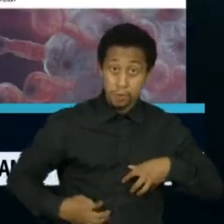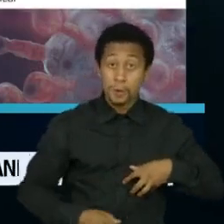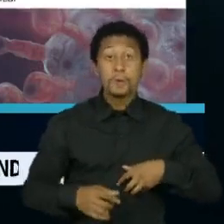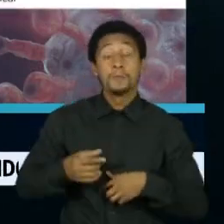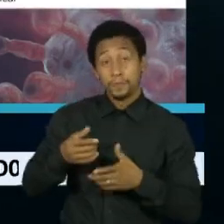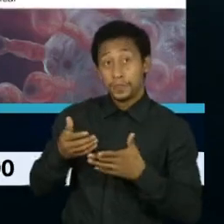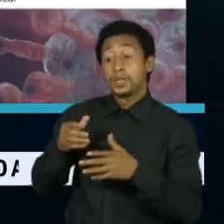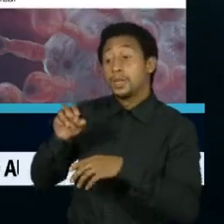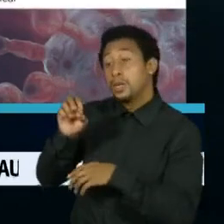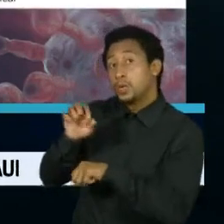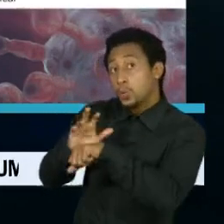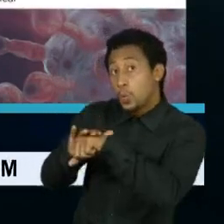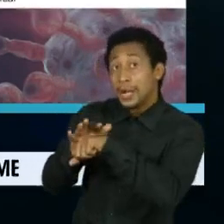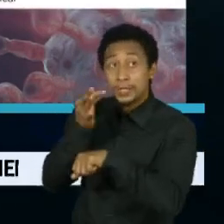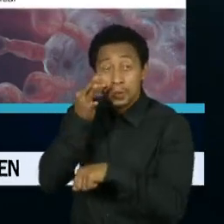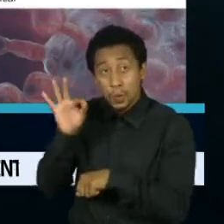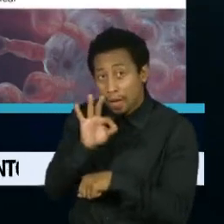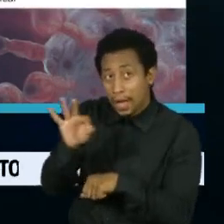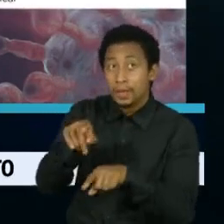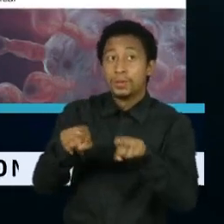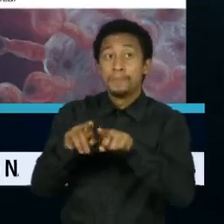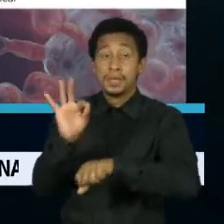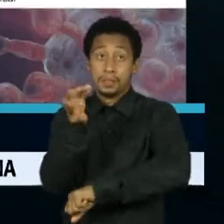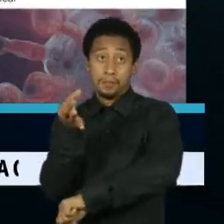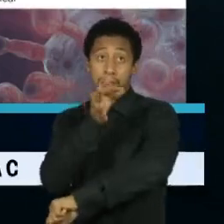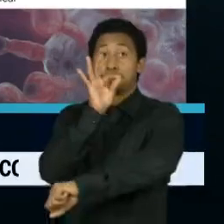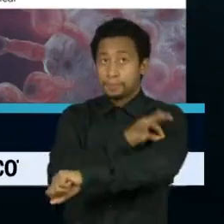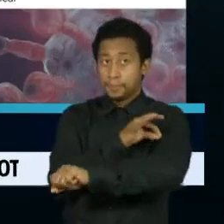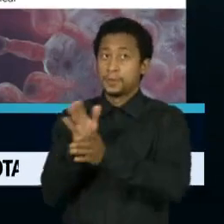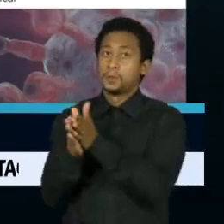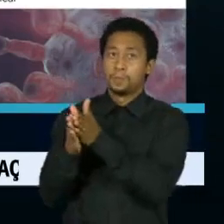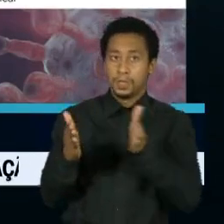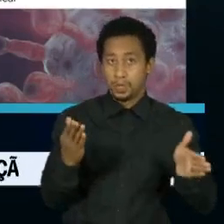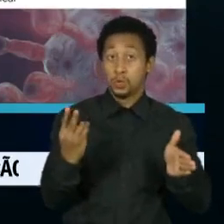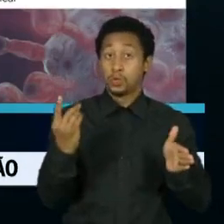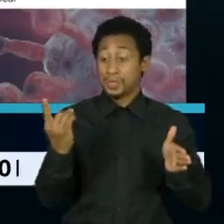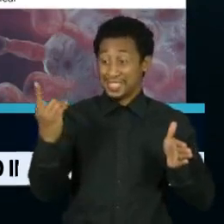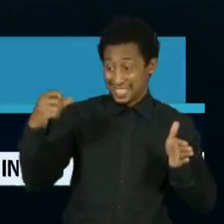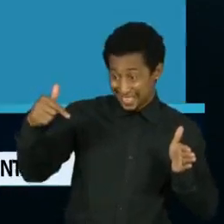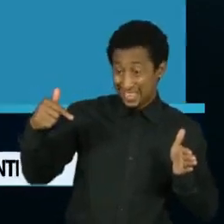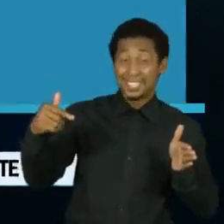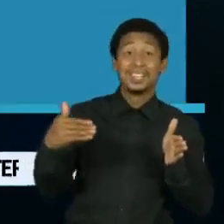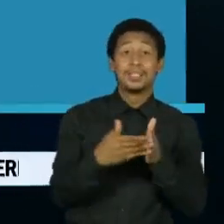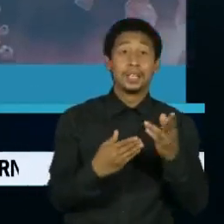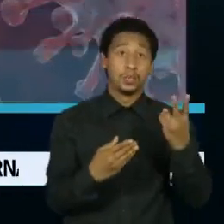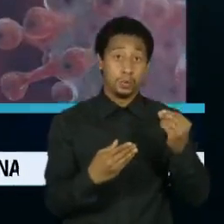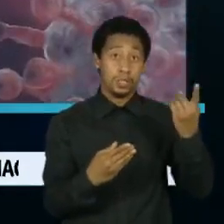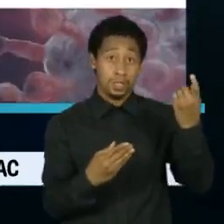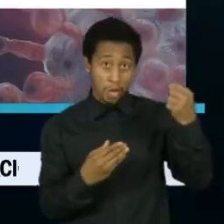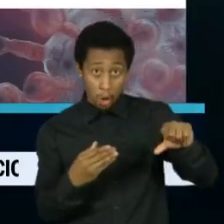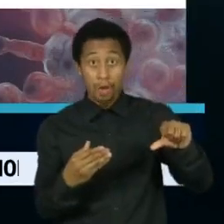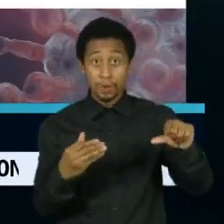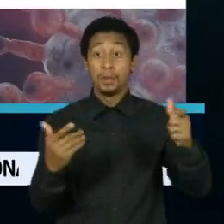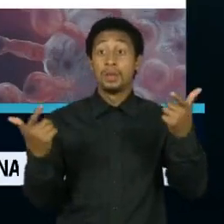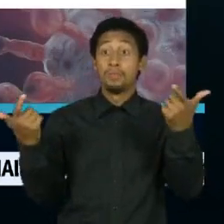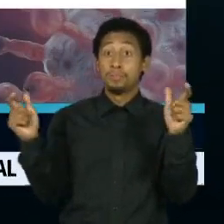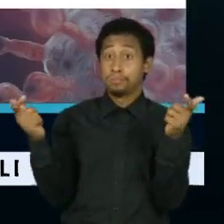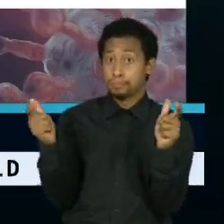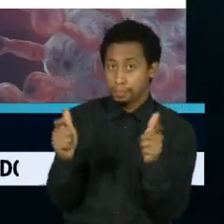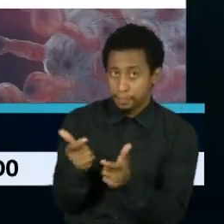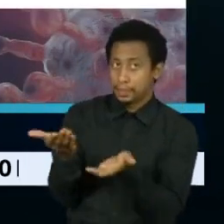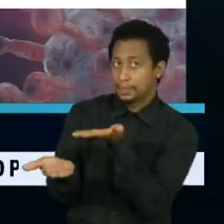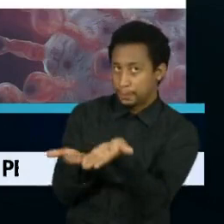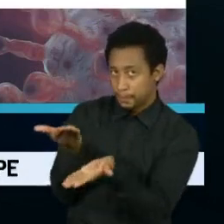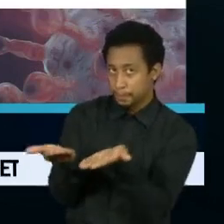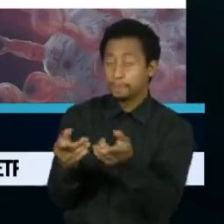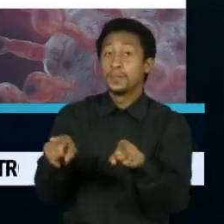comparação com a média entre 2017 e 2019. E um estudo da Sociedade Brasileira de Diabetes